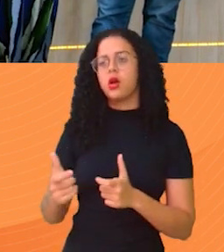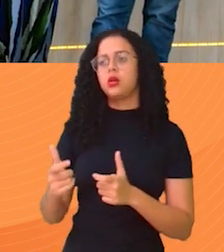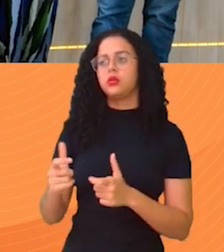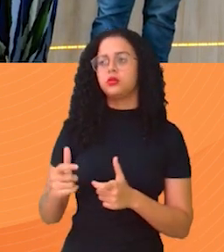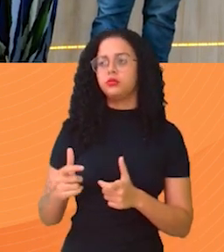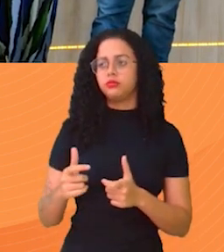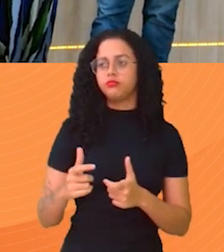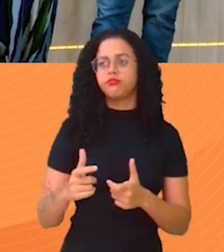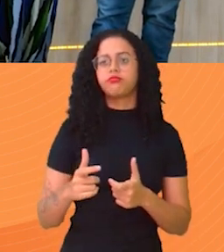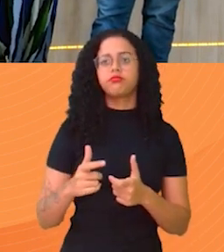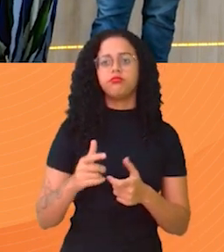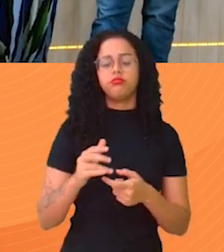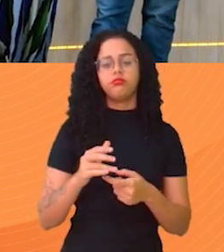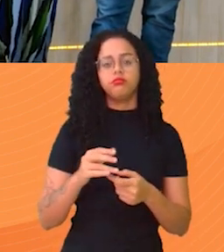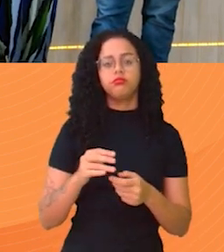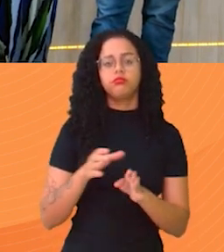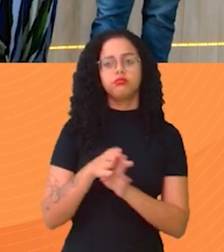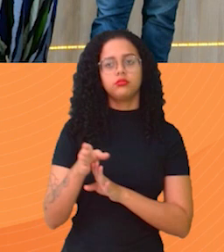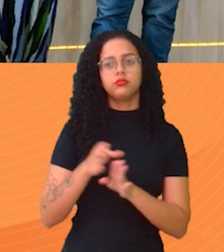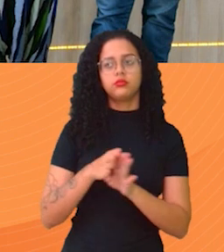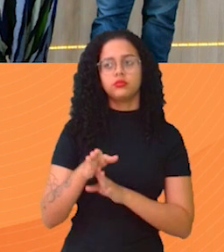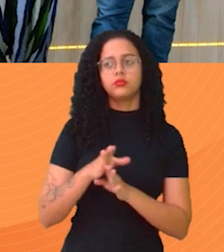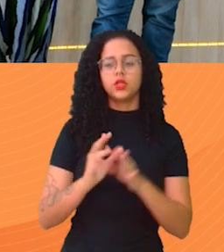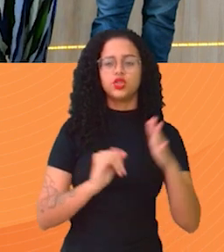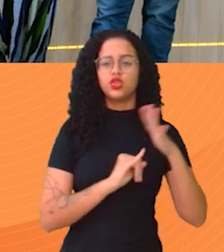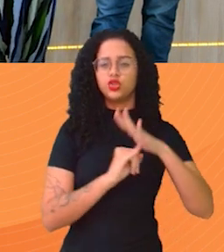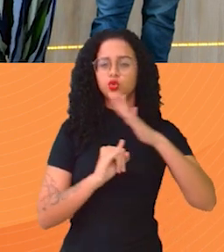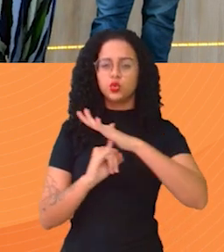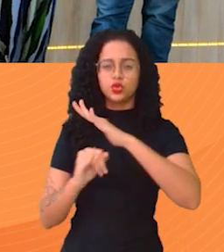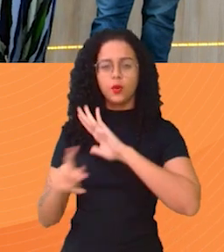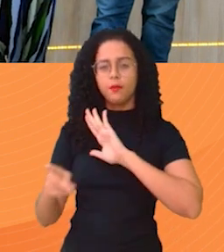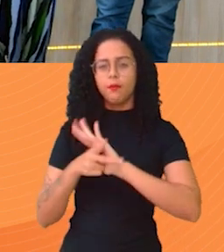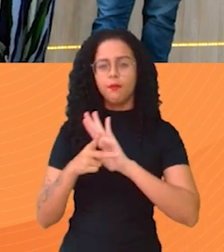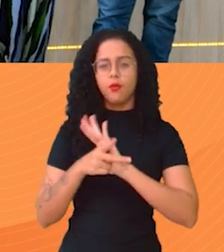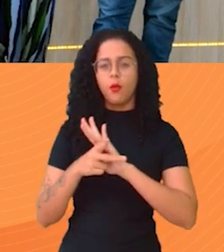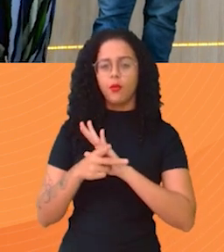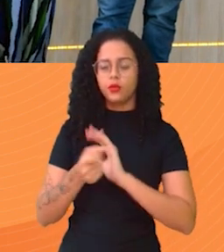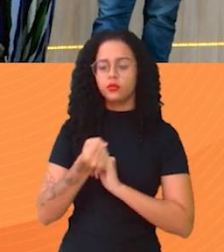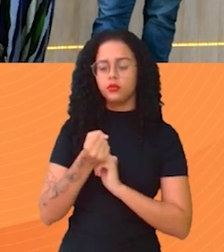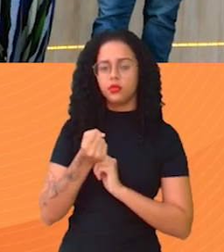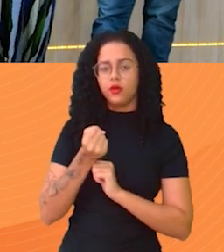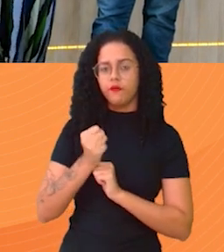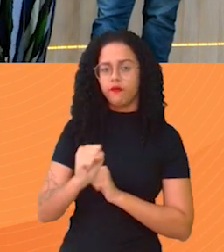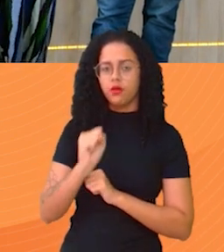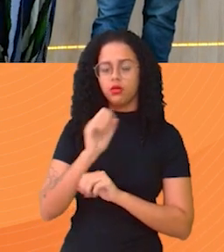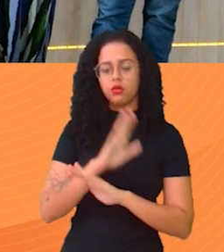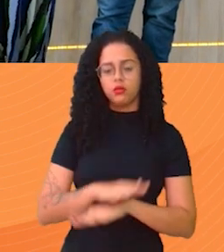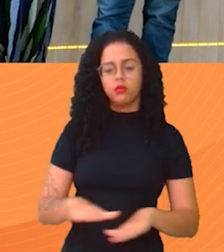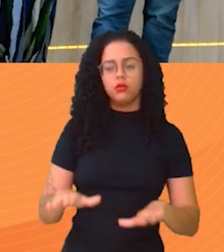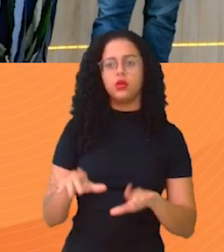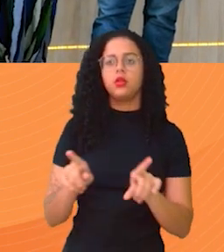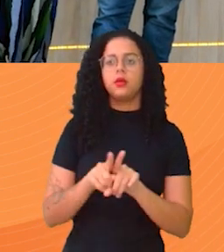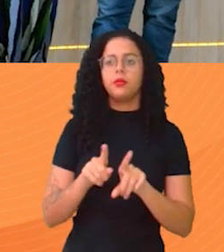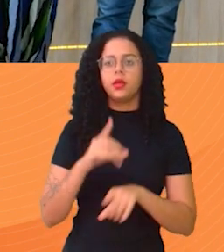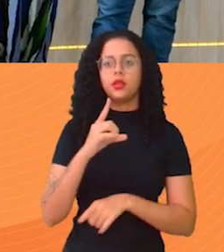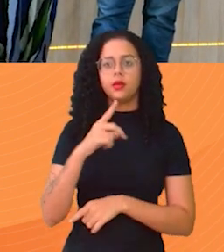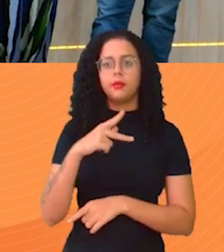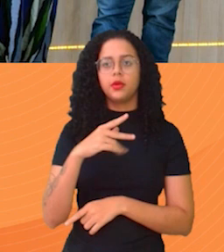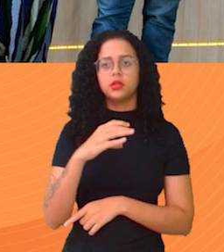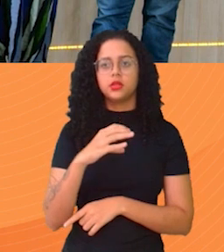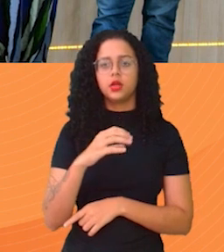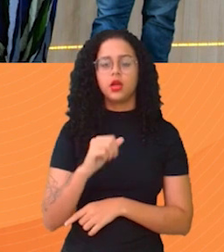instituições, né, que são organismos de proteção realmente, como a DPCA, que é a Delegacia de Polícia